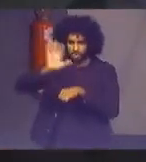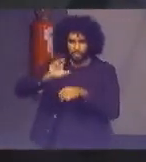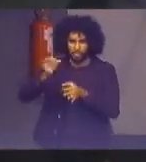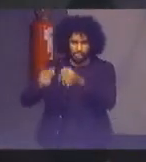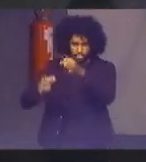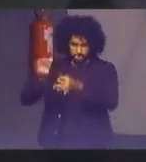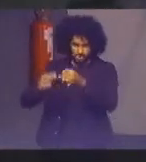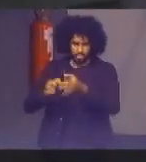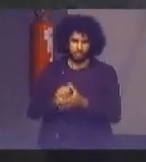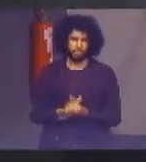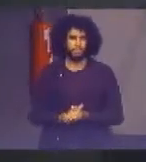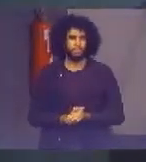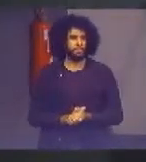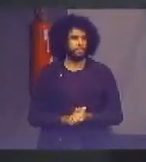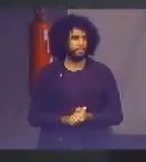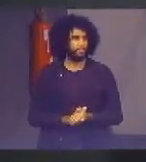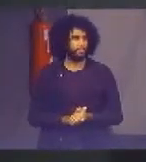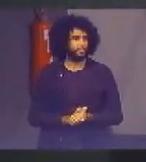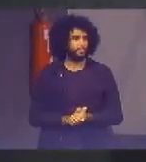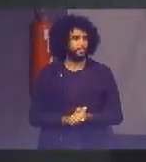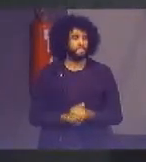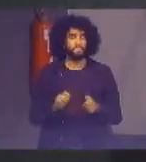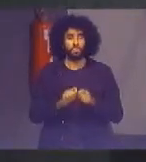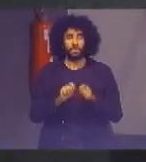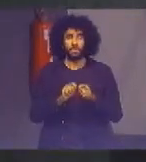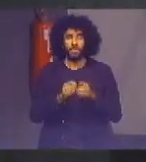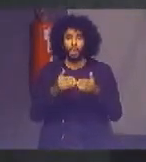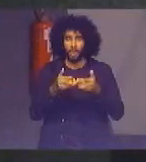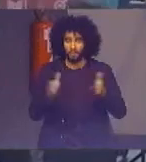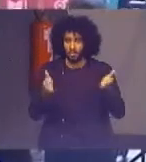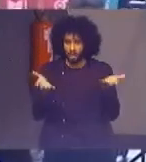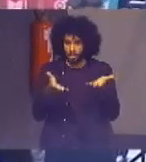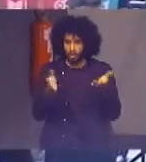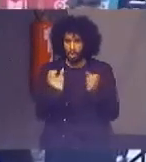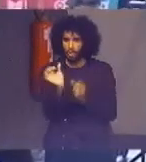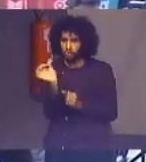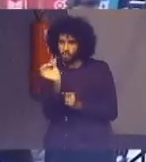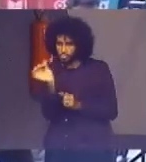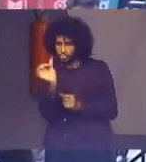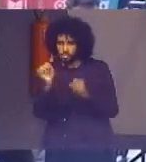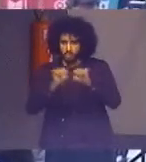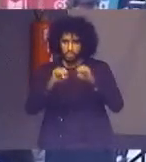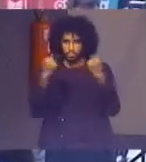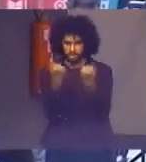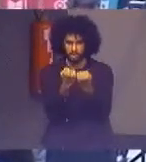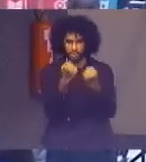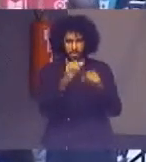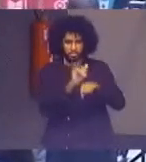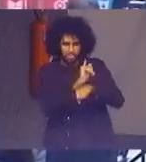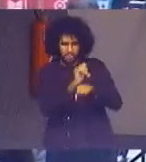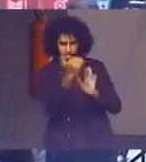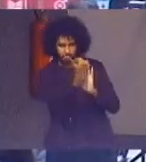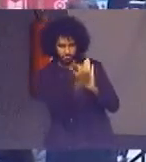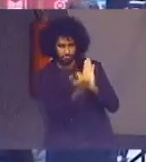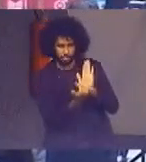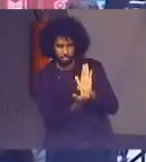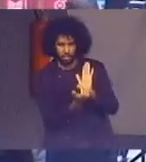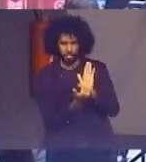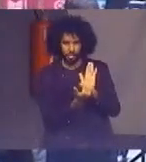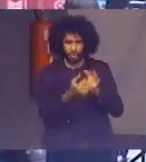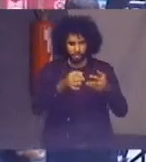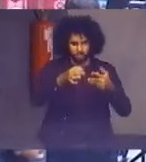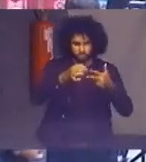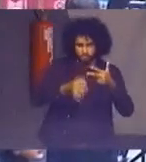abertura deste sexto seminário de Planejamento e Estratégia Sustentável do Poder Judiciário,